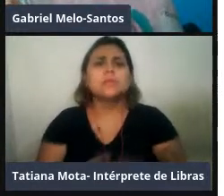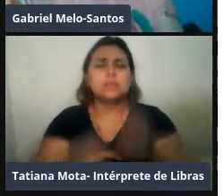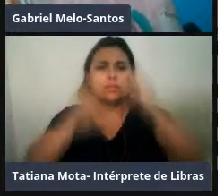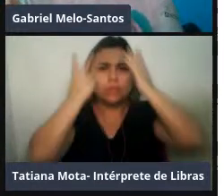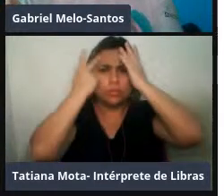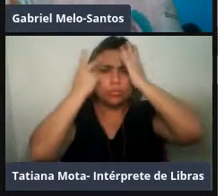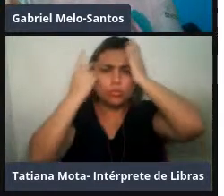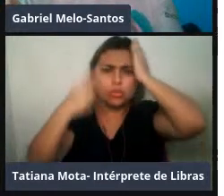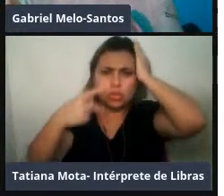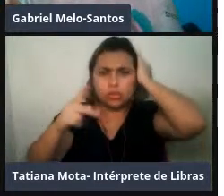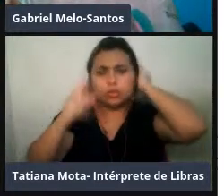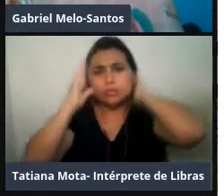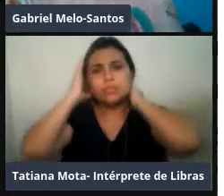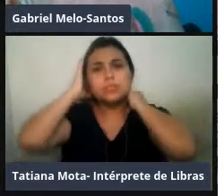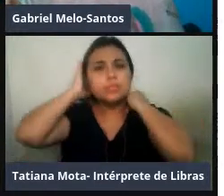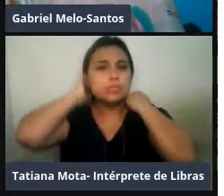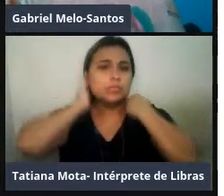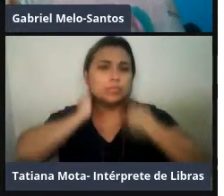cópula dos botos.